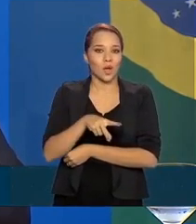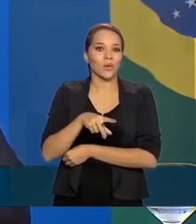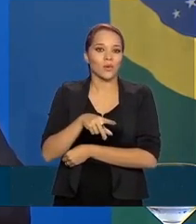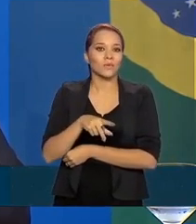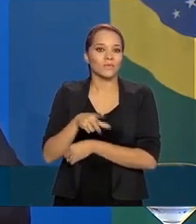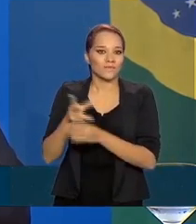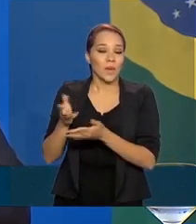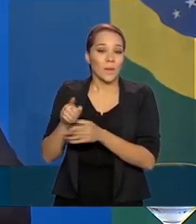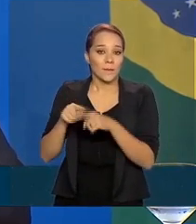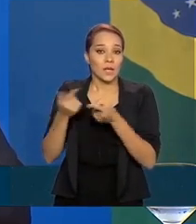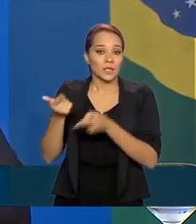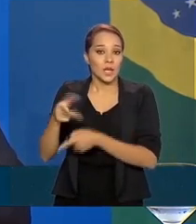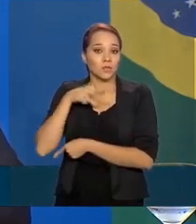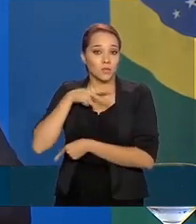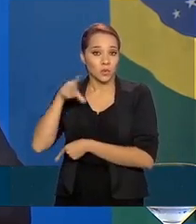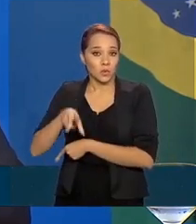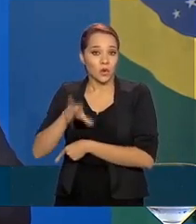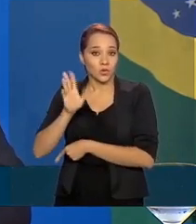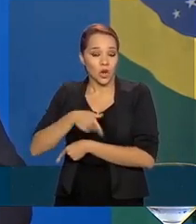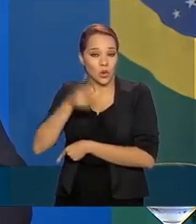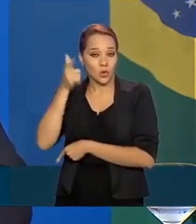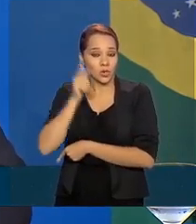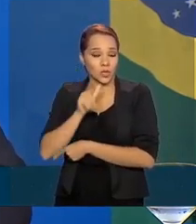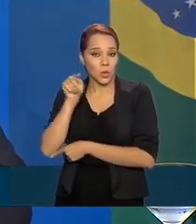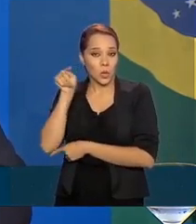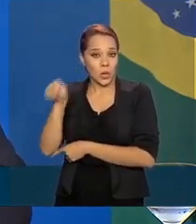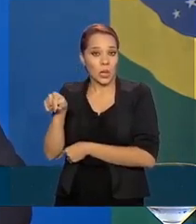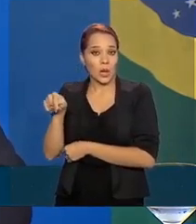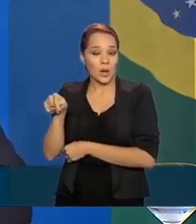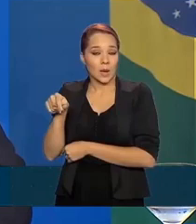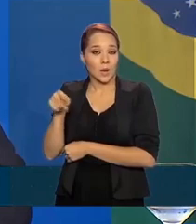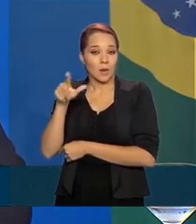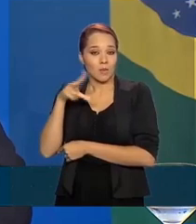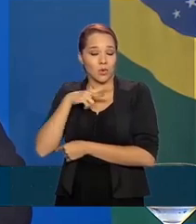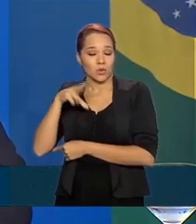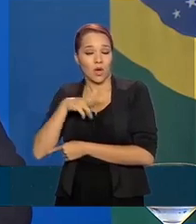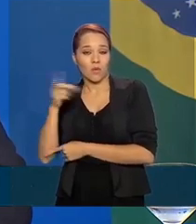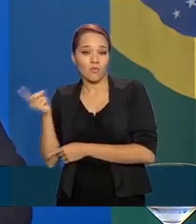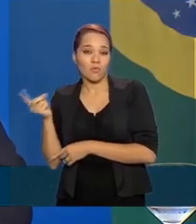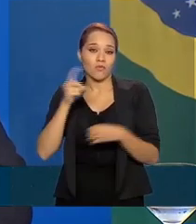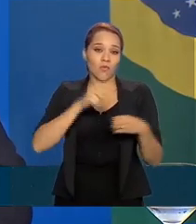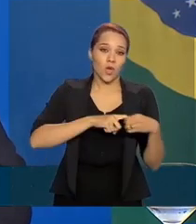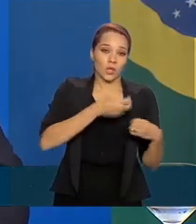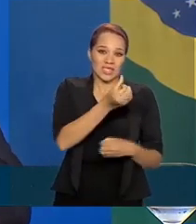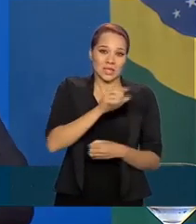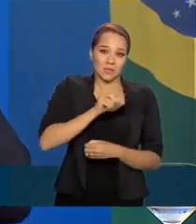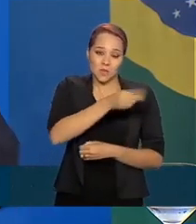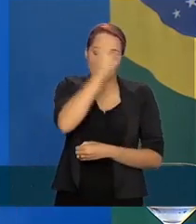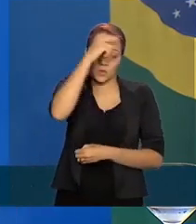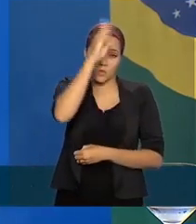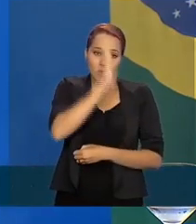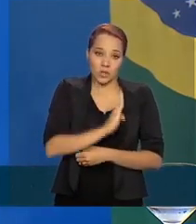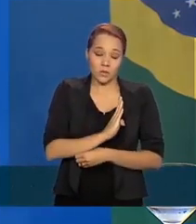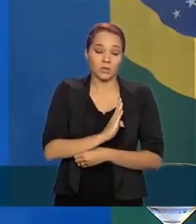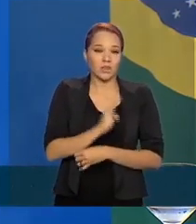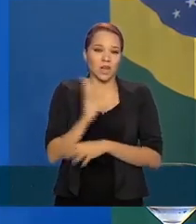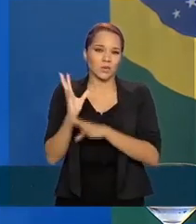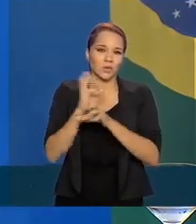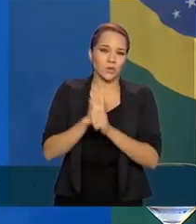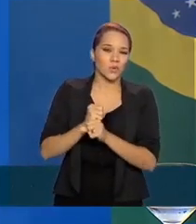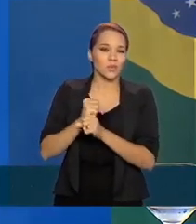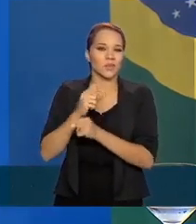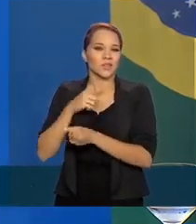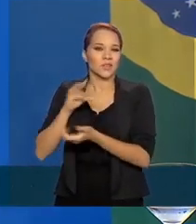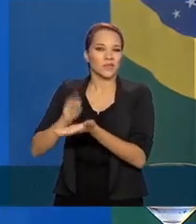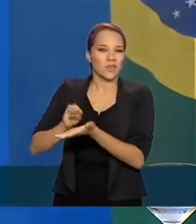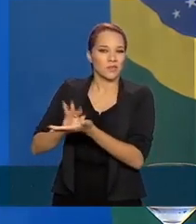Mesmo assim, de Portugal já conseguimos ajudar que regressassem 6 mil brasileiros. Calculamos que há hoje ainda